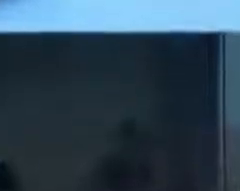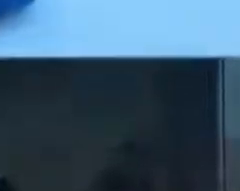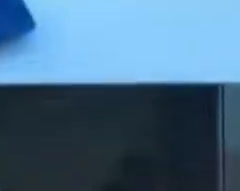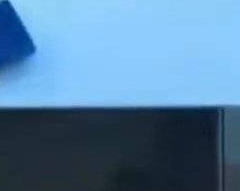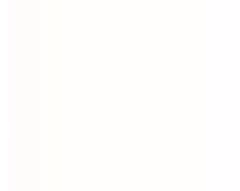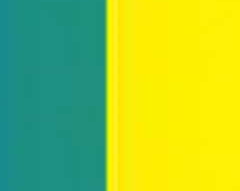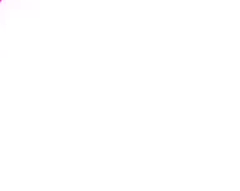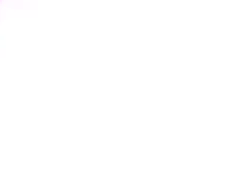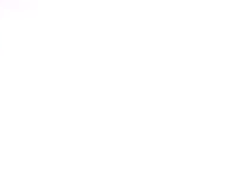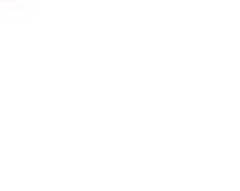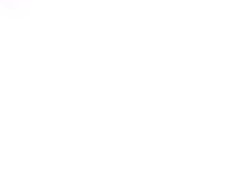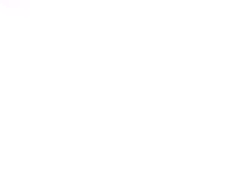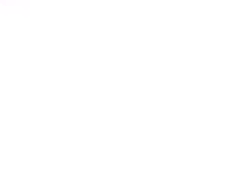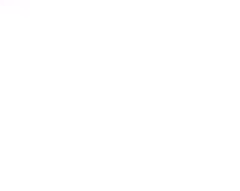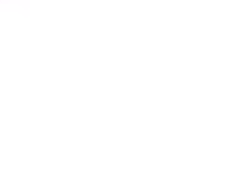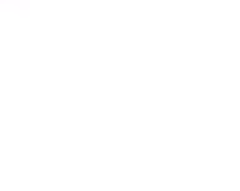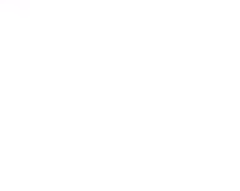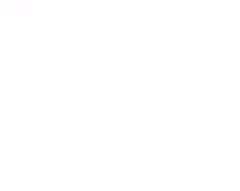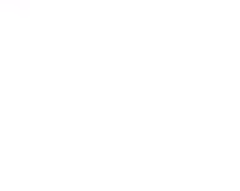Brasil Central